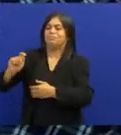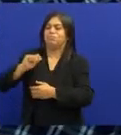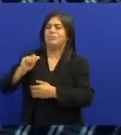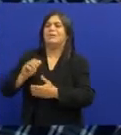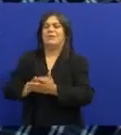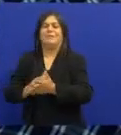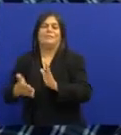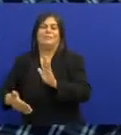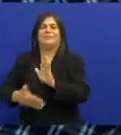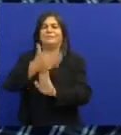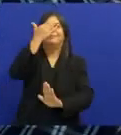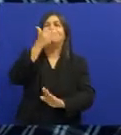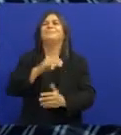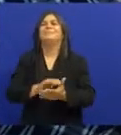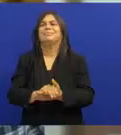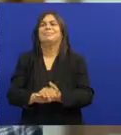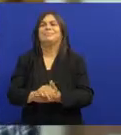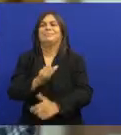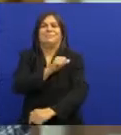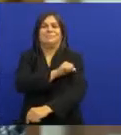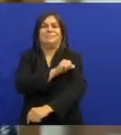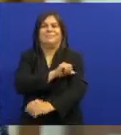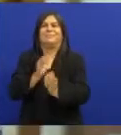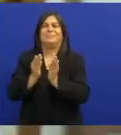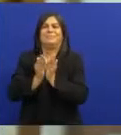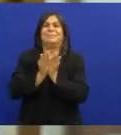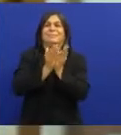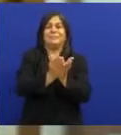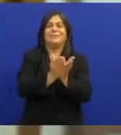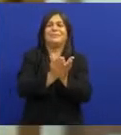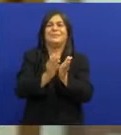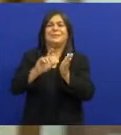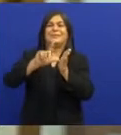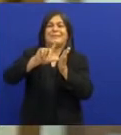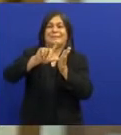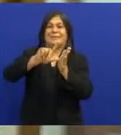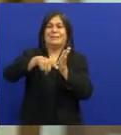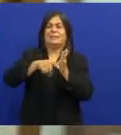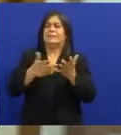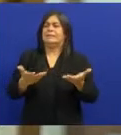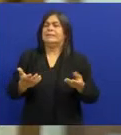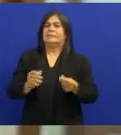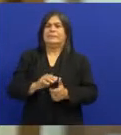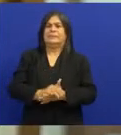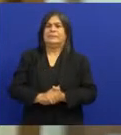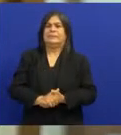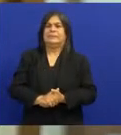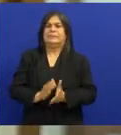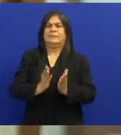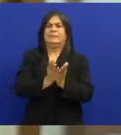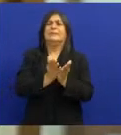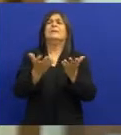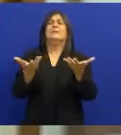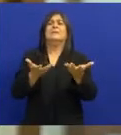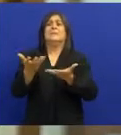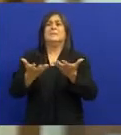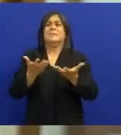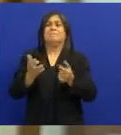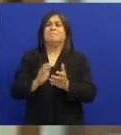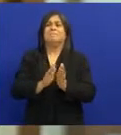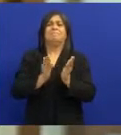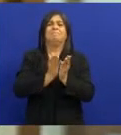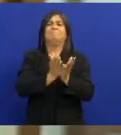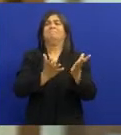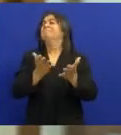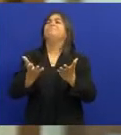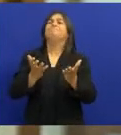dinheirinho E fui para o Rio de Janeiro O navio atracou Aí eu fiquei E agora? O que é que eu vou fazer?